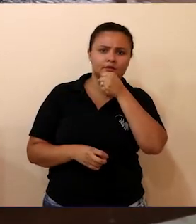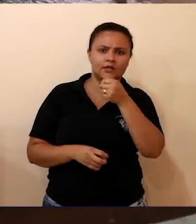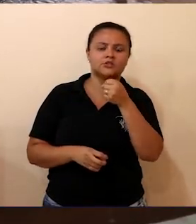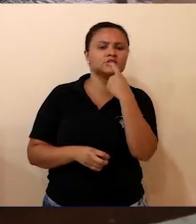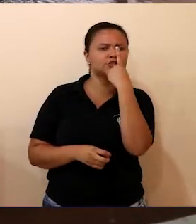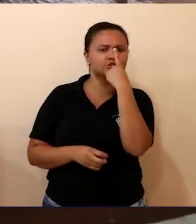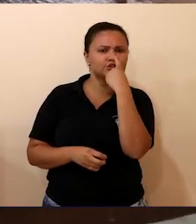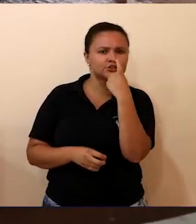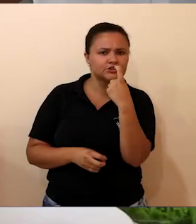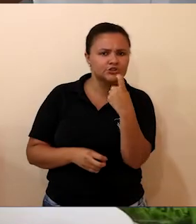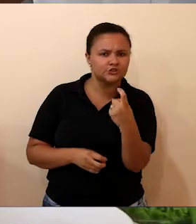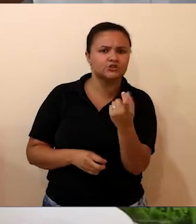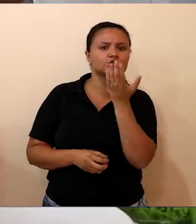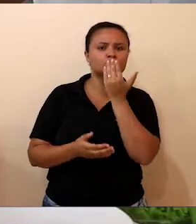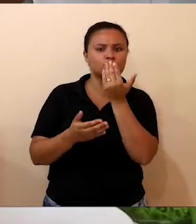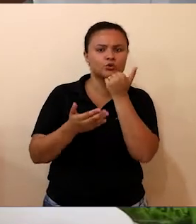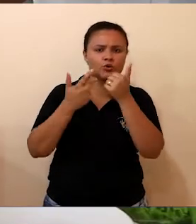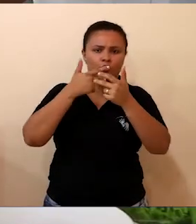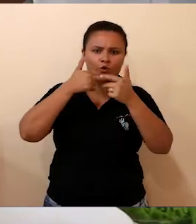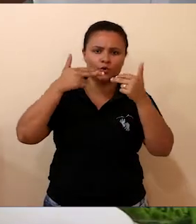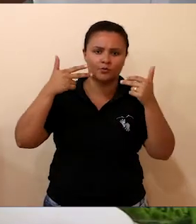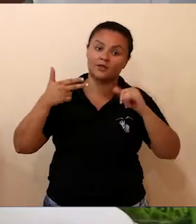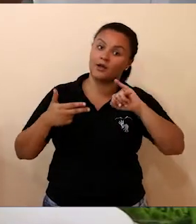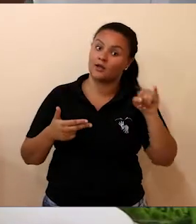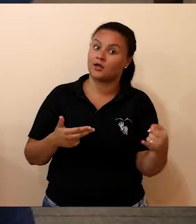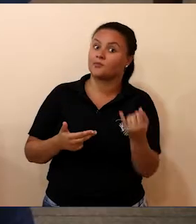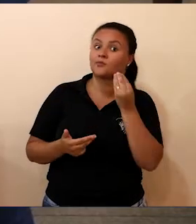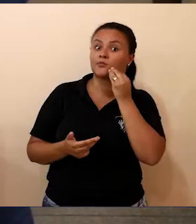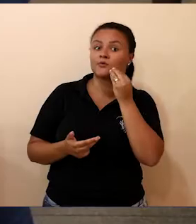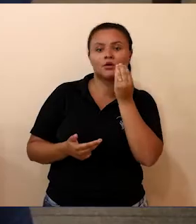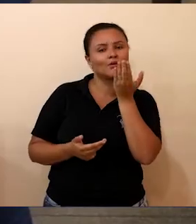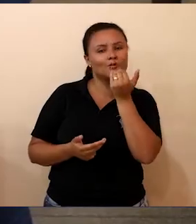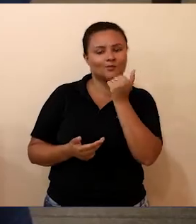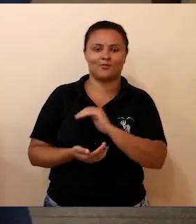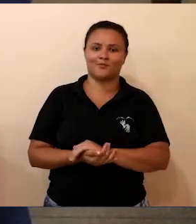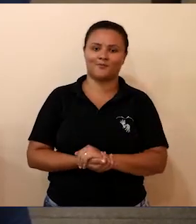desperdício e como o consumidor pode aproveitar melhores alimentos.